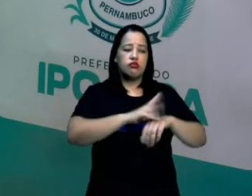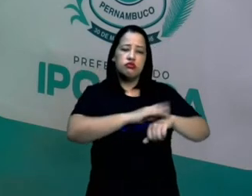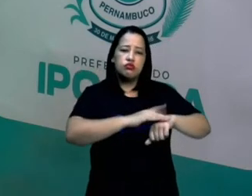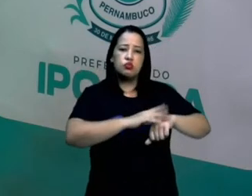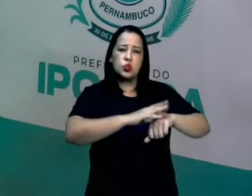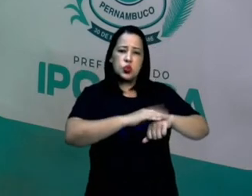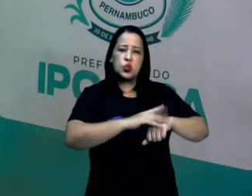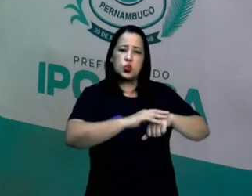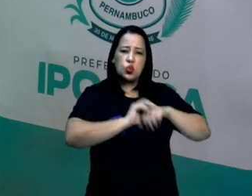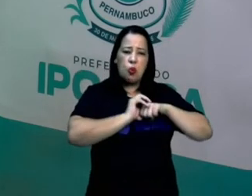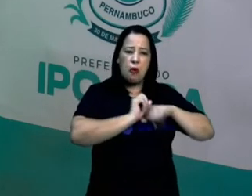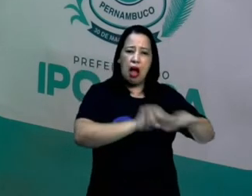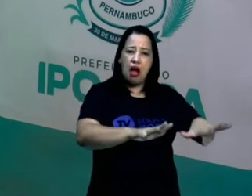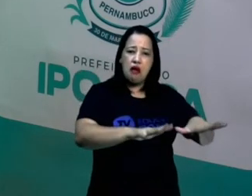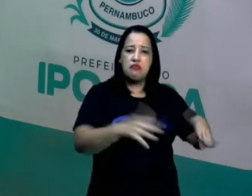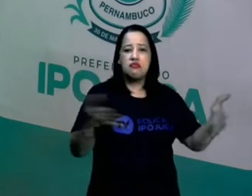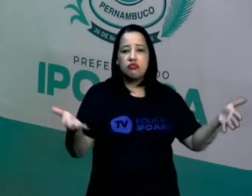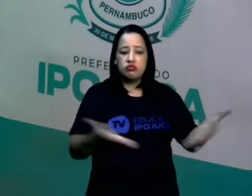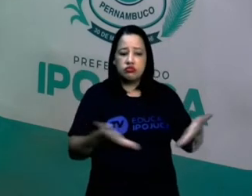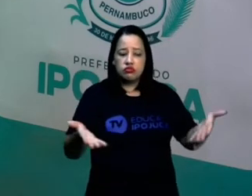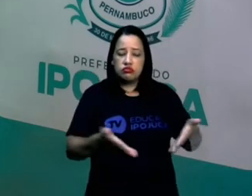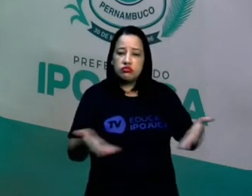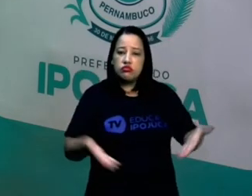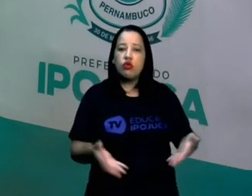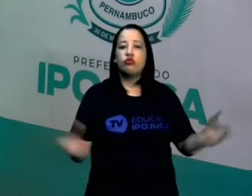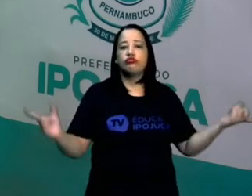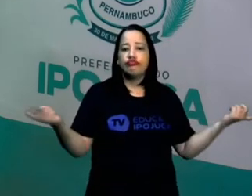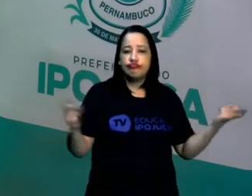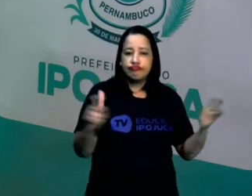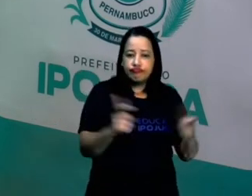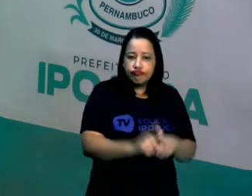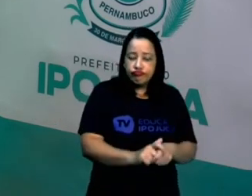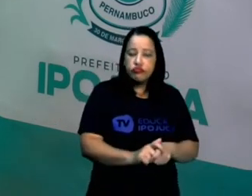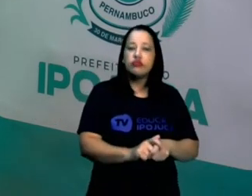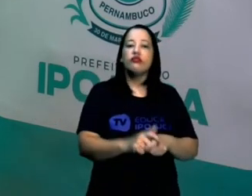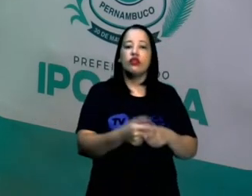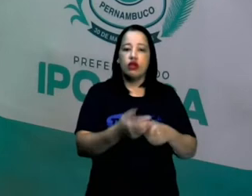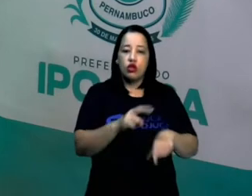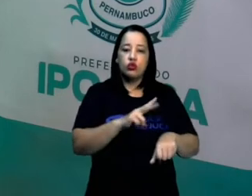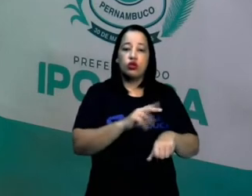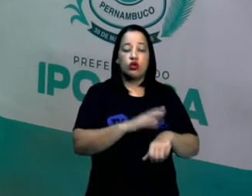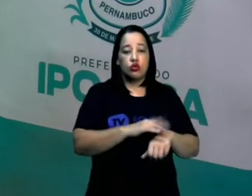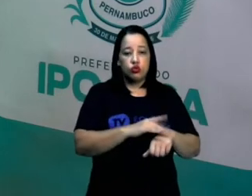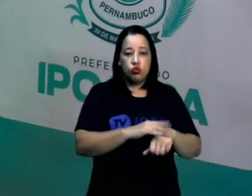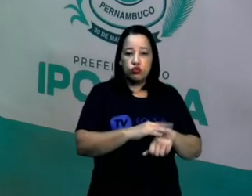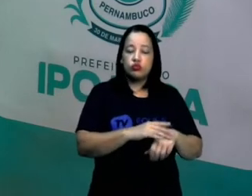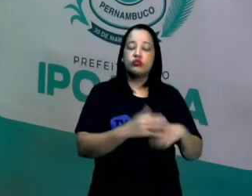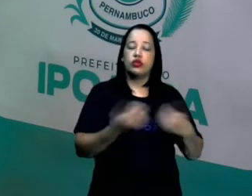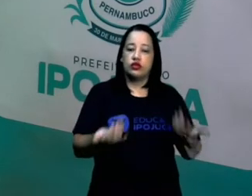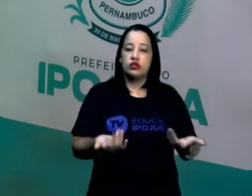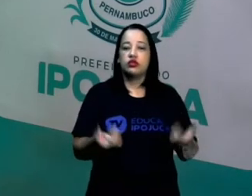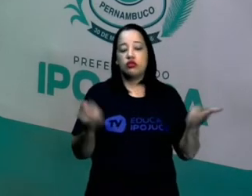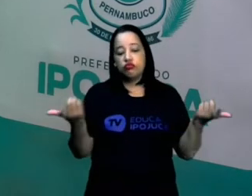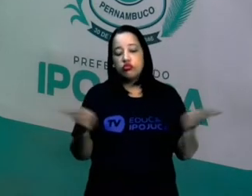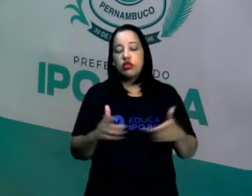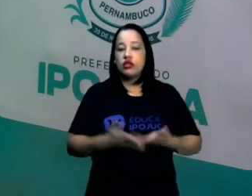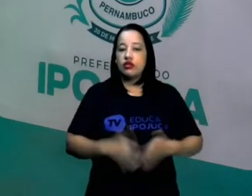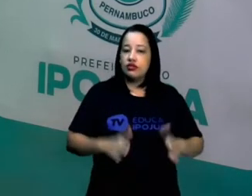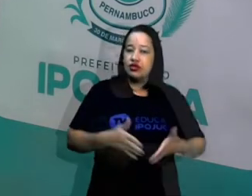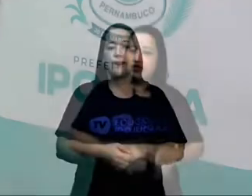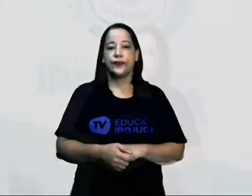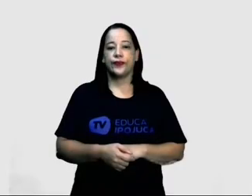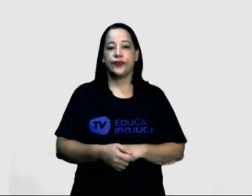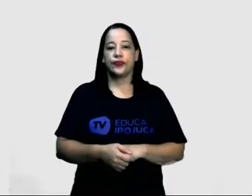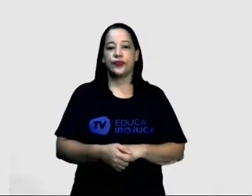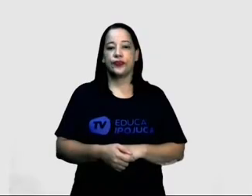essa informação, então a taxa de natalidade também vai diminuir por conta desses fatores. Beleza?